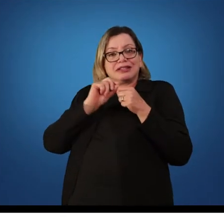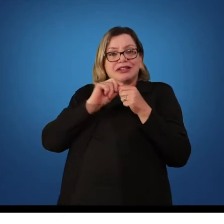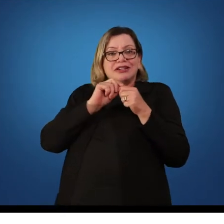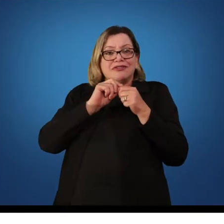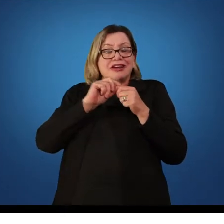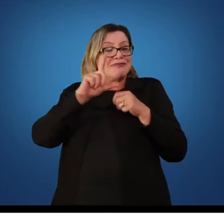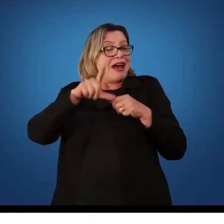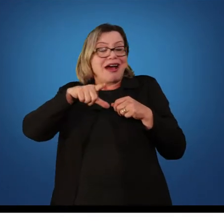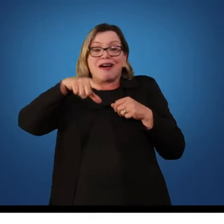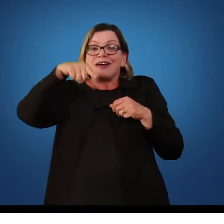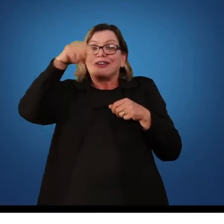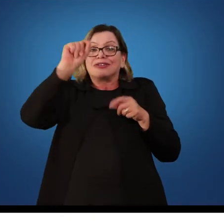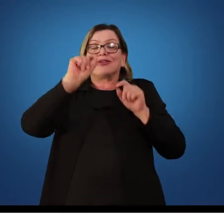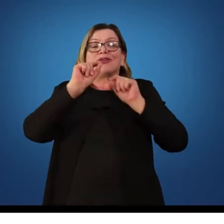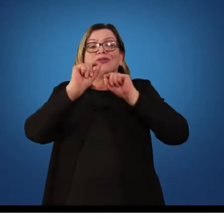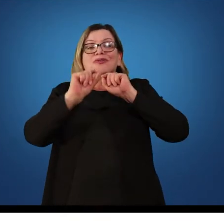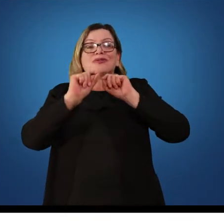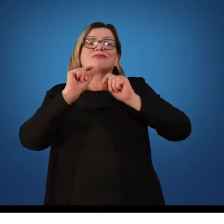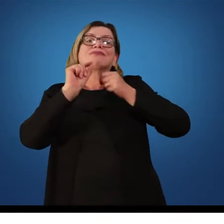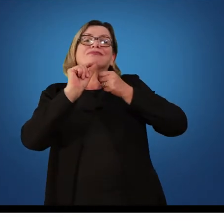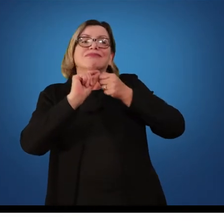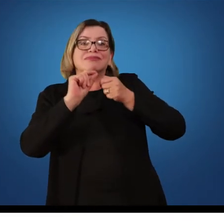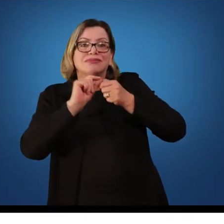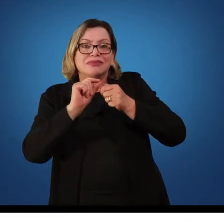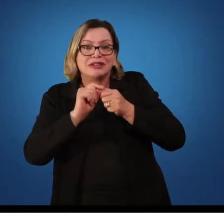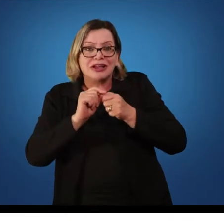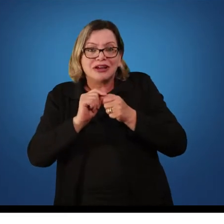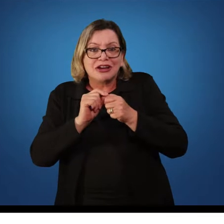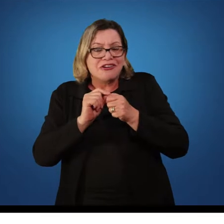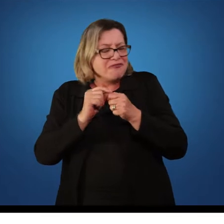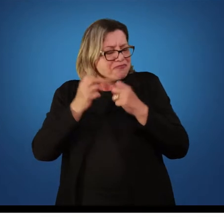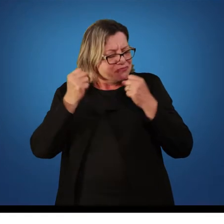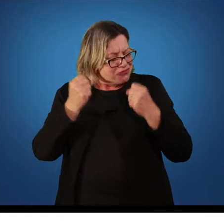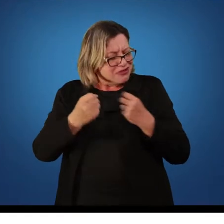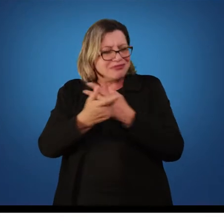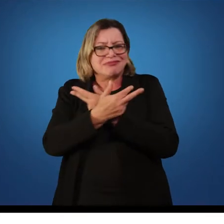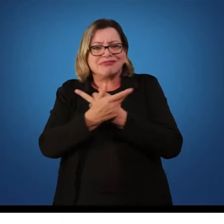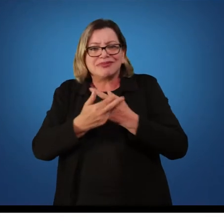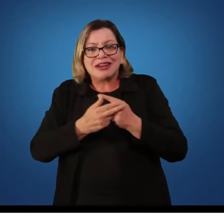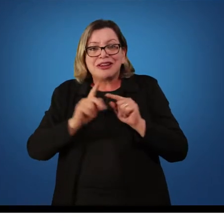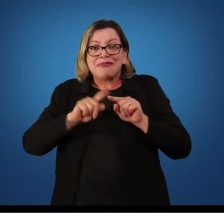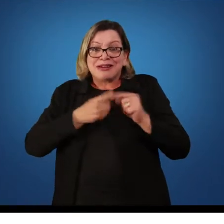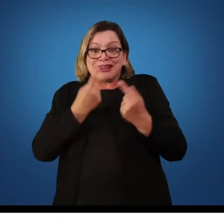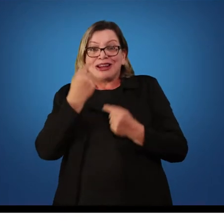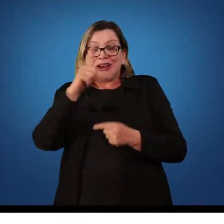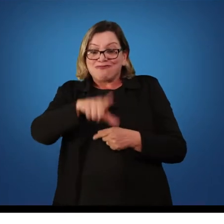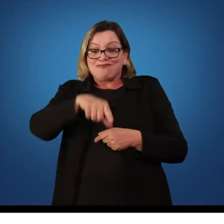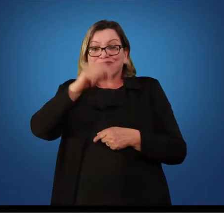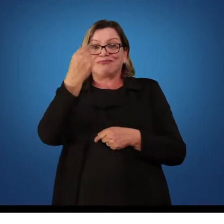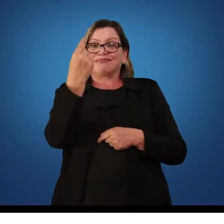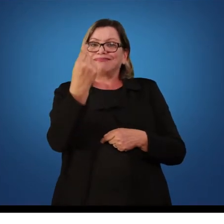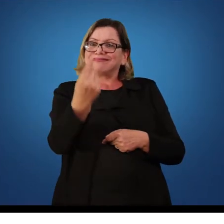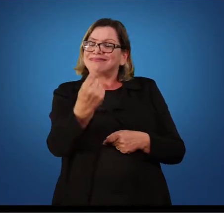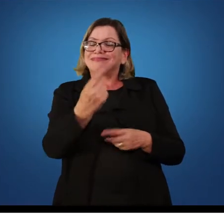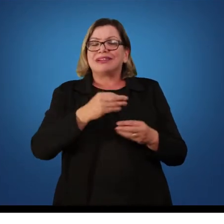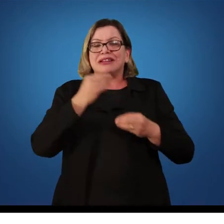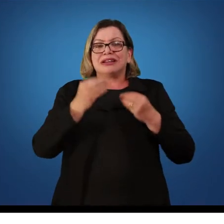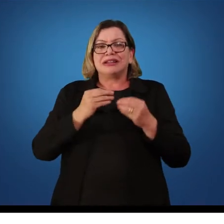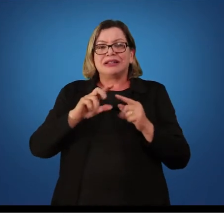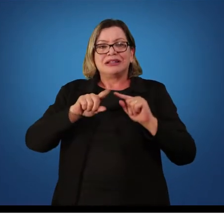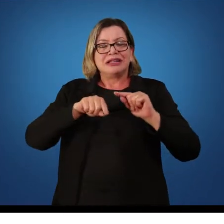escolha, uma decisão diante das inúmeras possibilidades de ação que ele tem. No